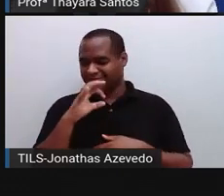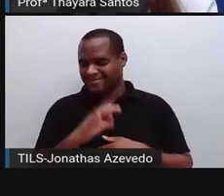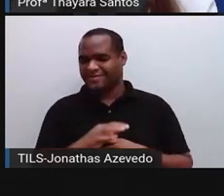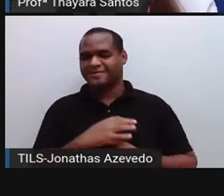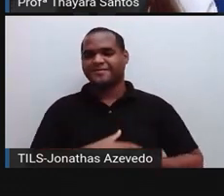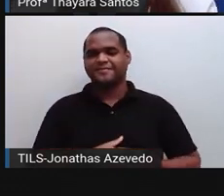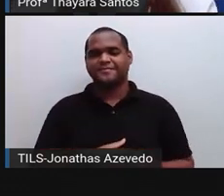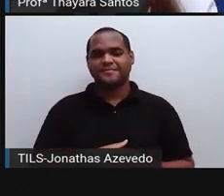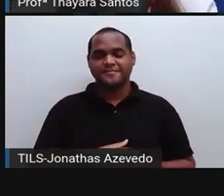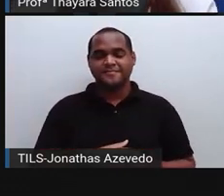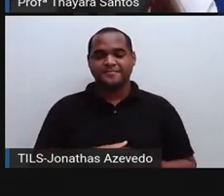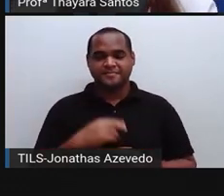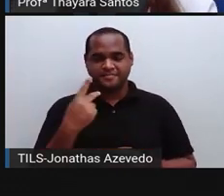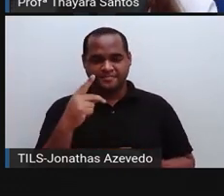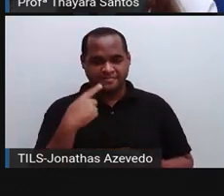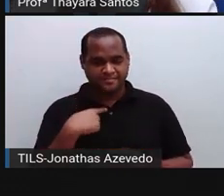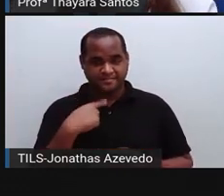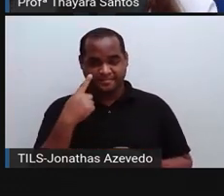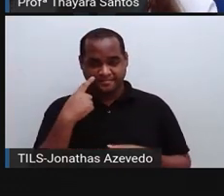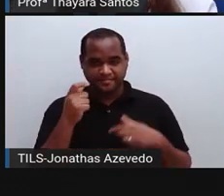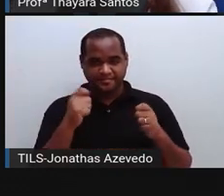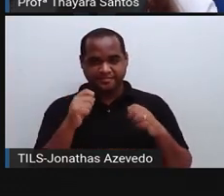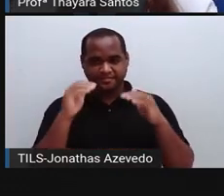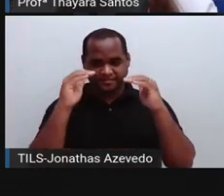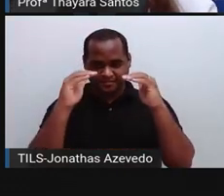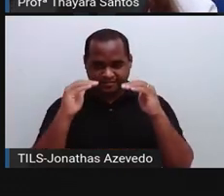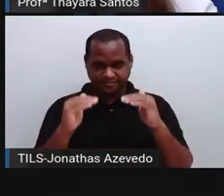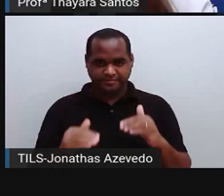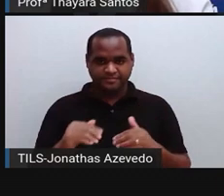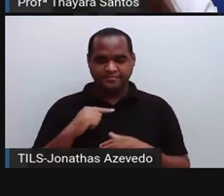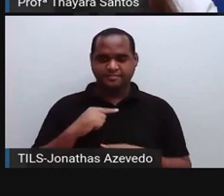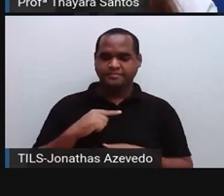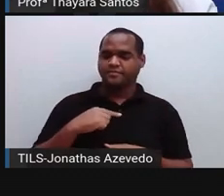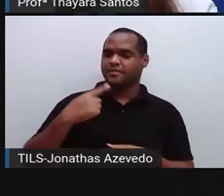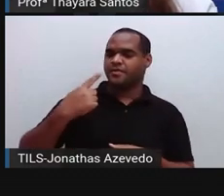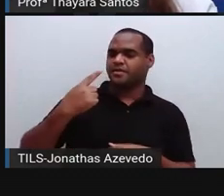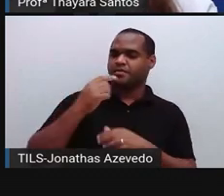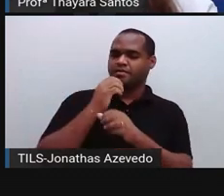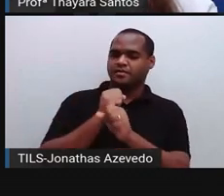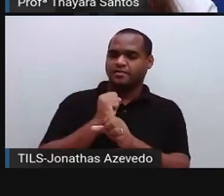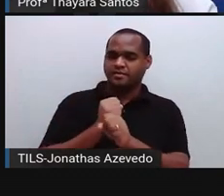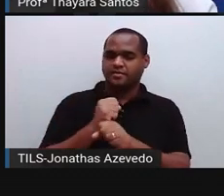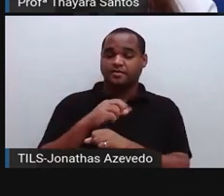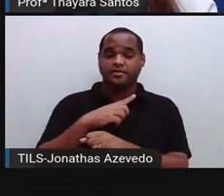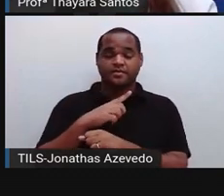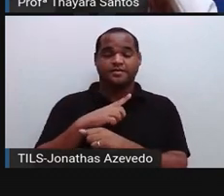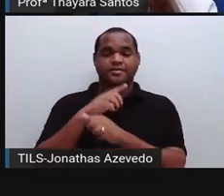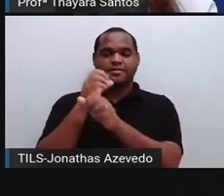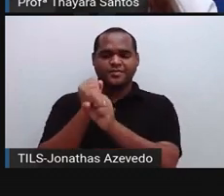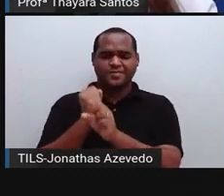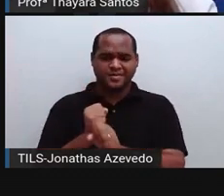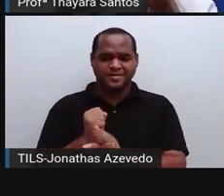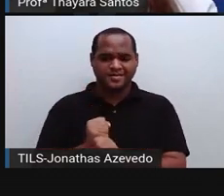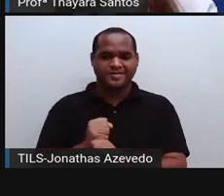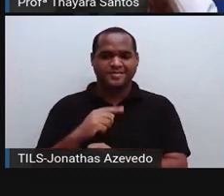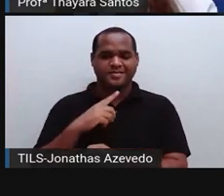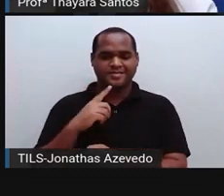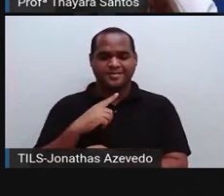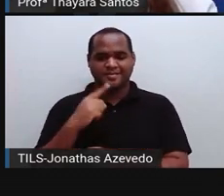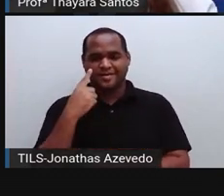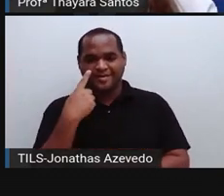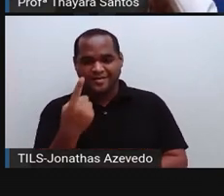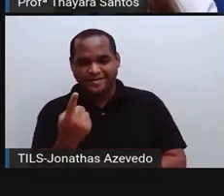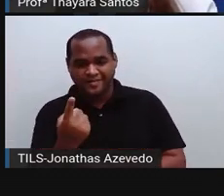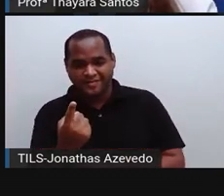E se vocês quiserem, vocês ainda podem ver a colocação de vocês e a pontuação dos outros. É só clicar aqui nessa primeira palavra